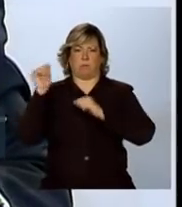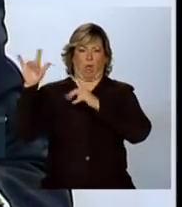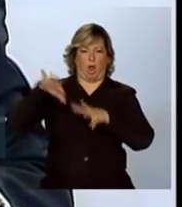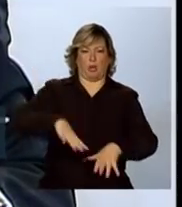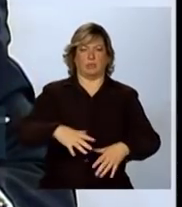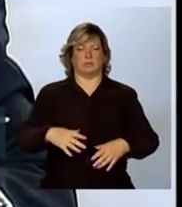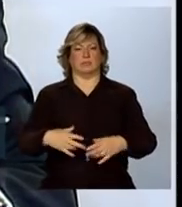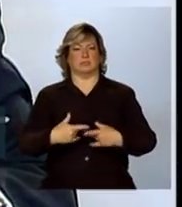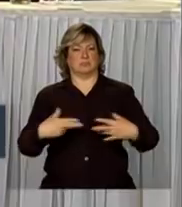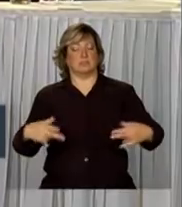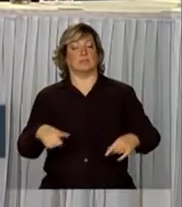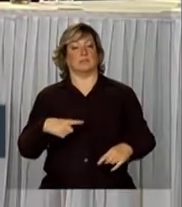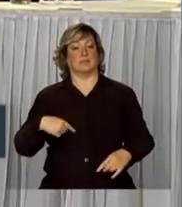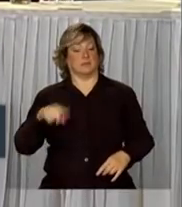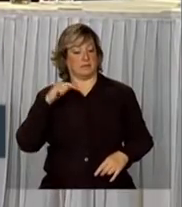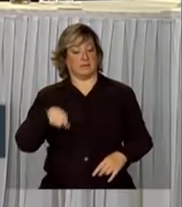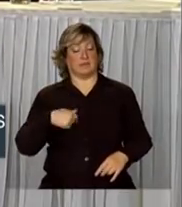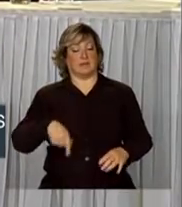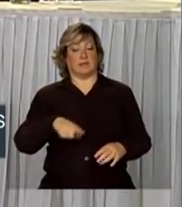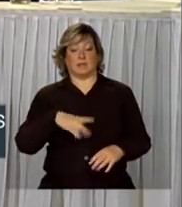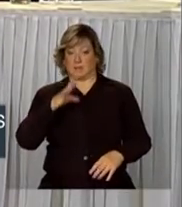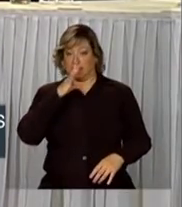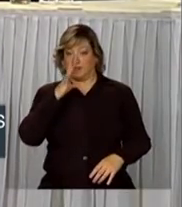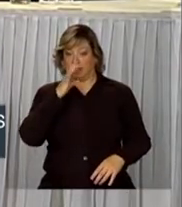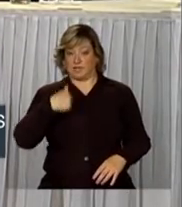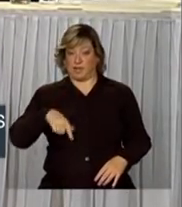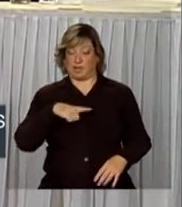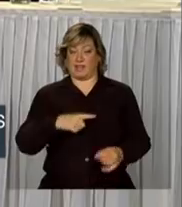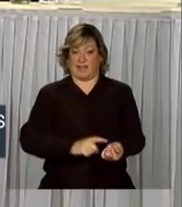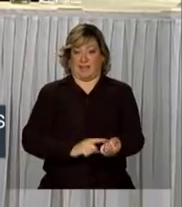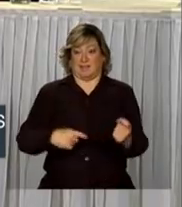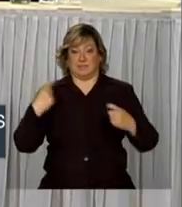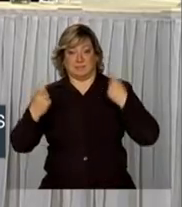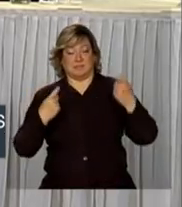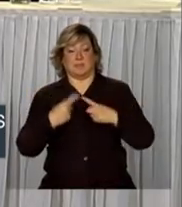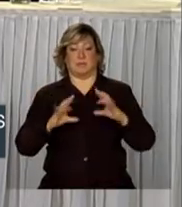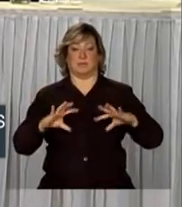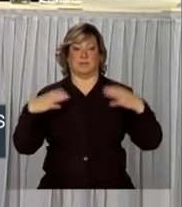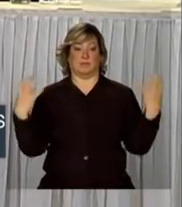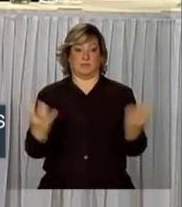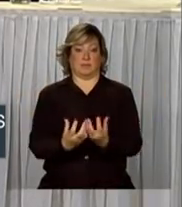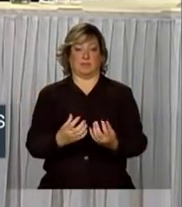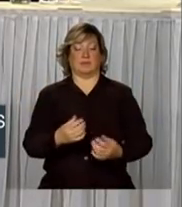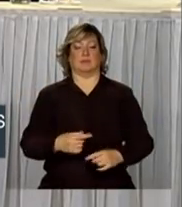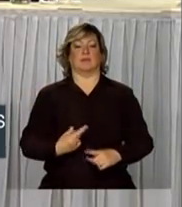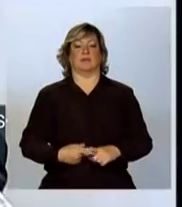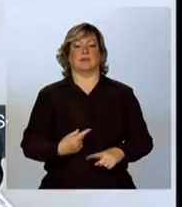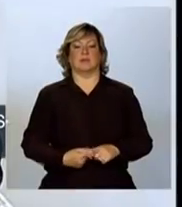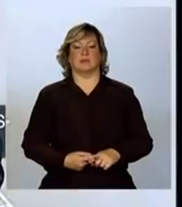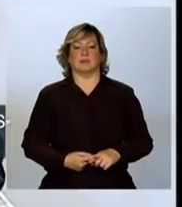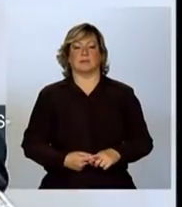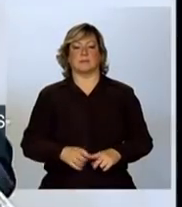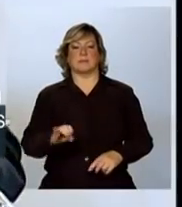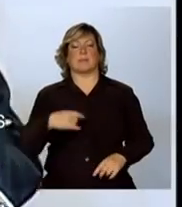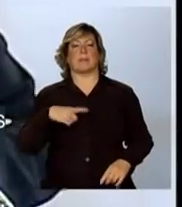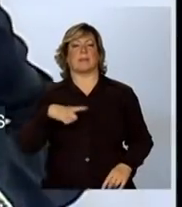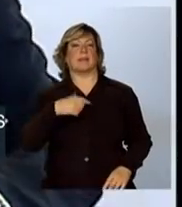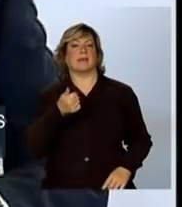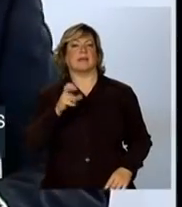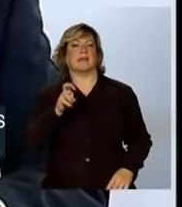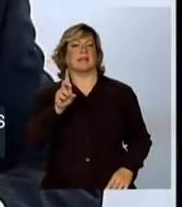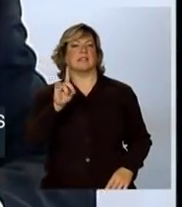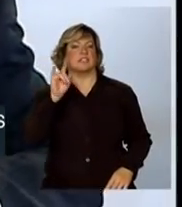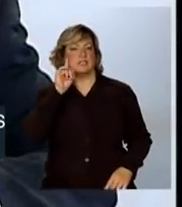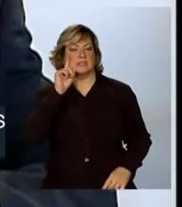estou nervoso, sabe? Se vão fazer eventos de desastres cada 15 dias, será que vocês sabem alguma coisa que eu não sei? aí,